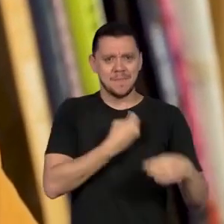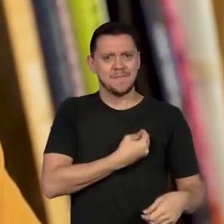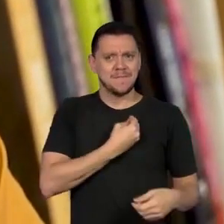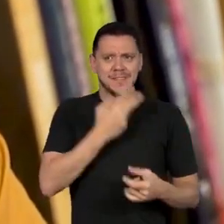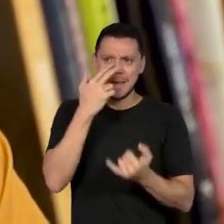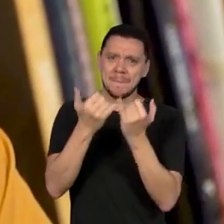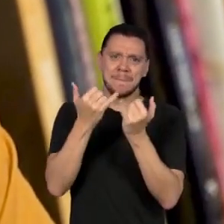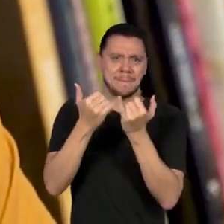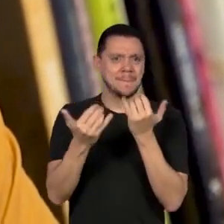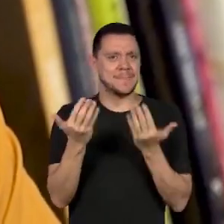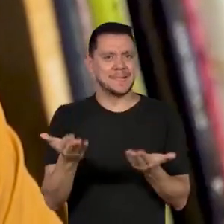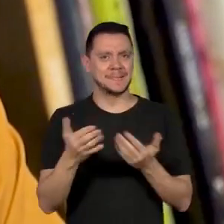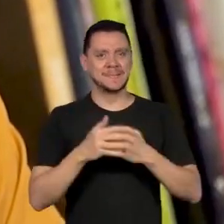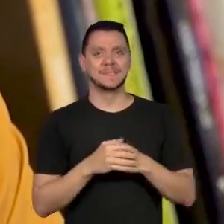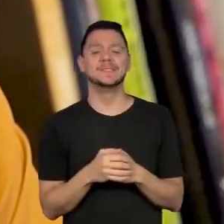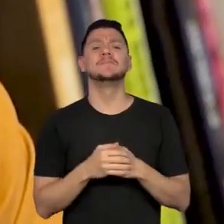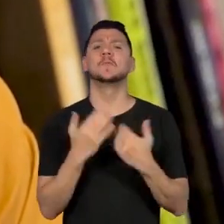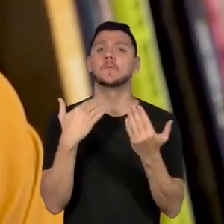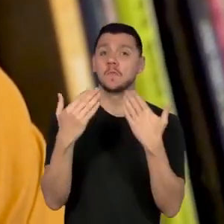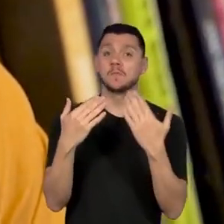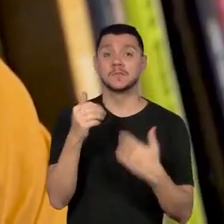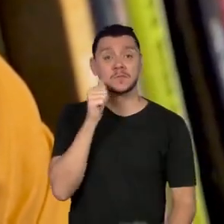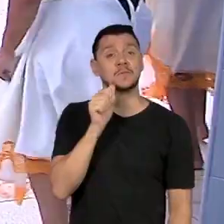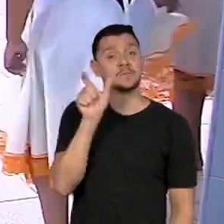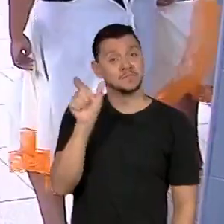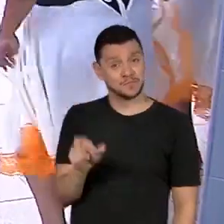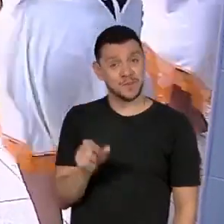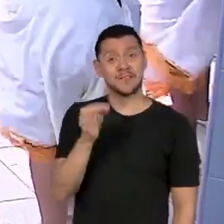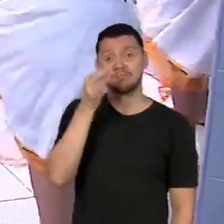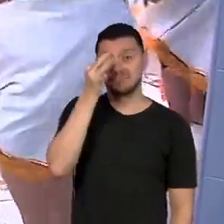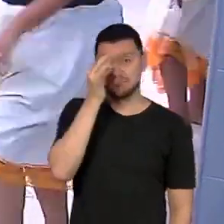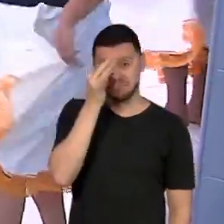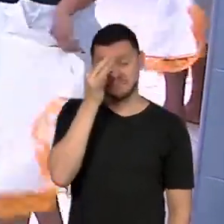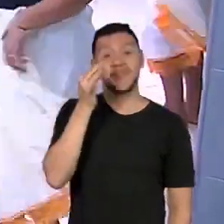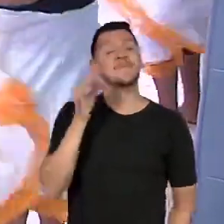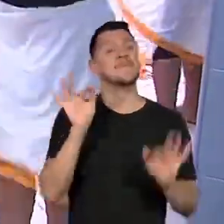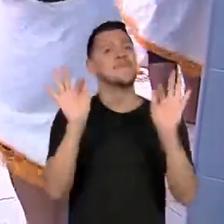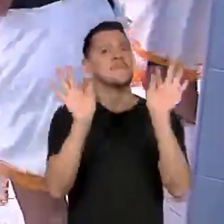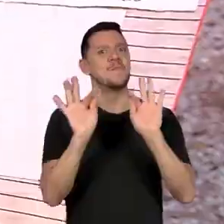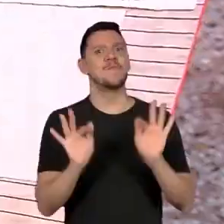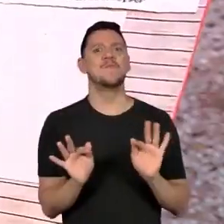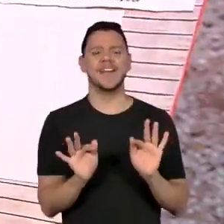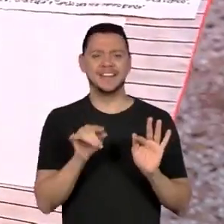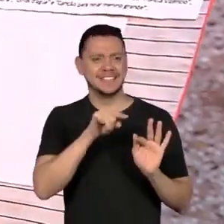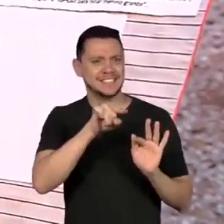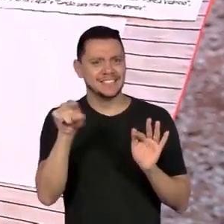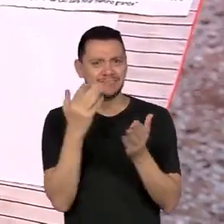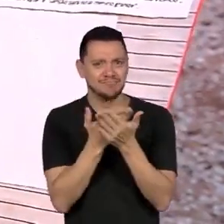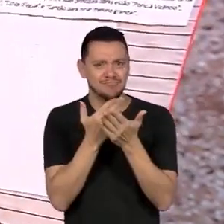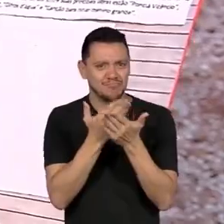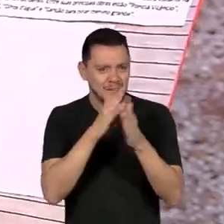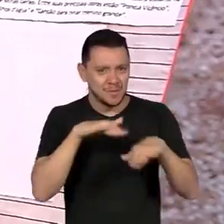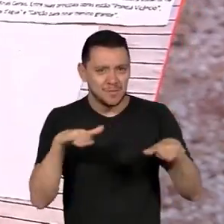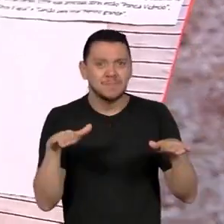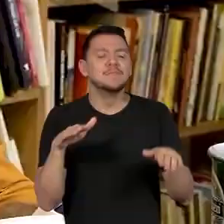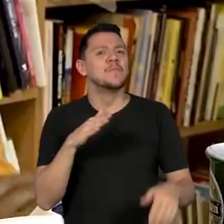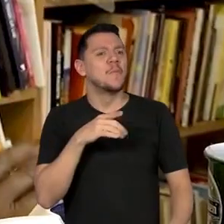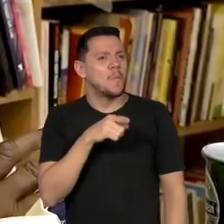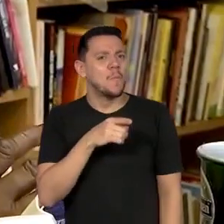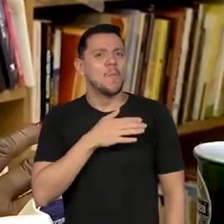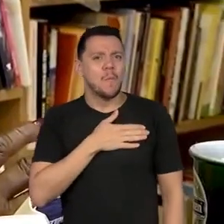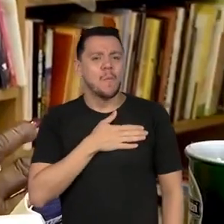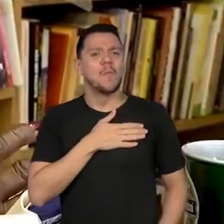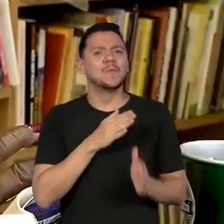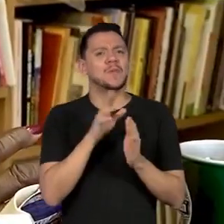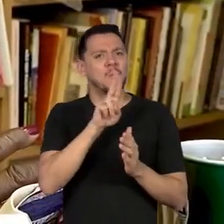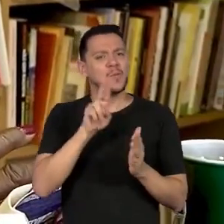Conversamos com a Conceição Evaristo, que ficou muito feliz com a relação dos estudantes com as suas obras. Aos